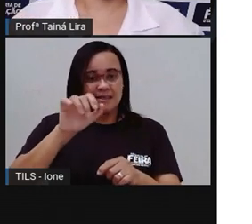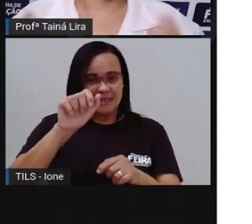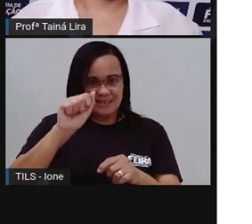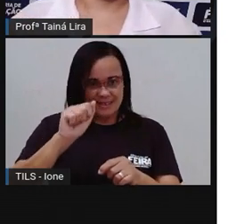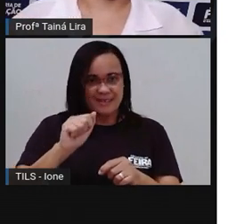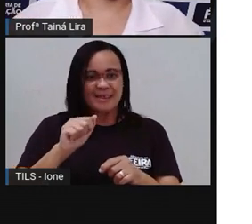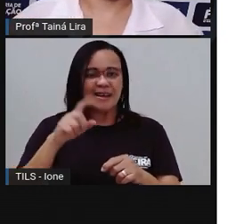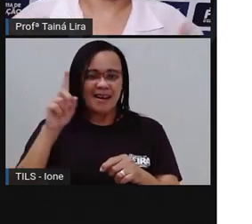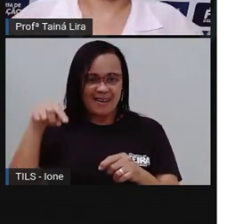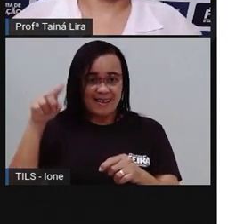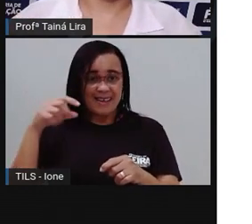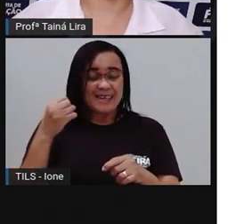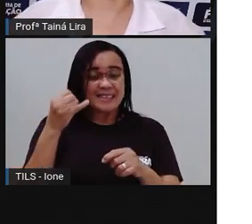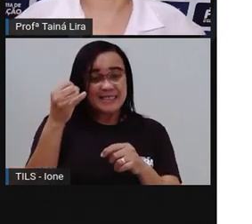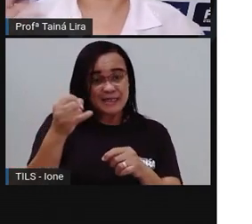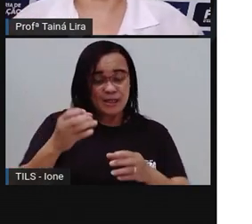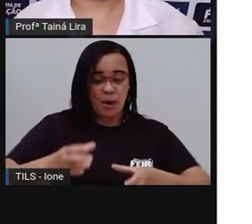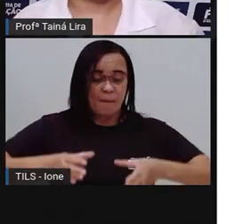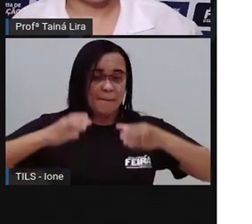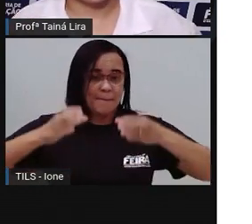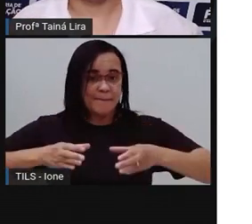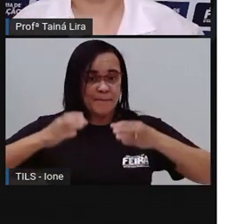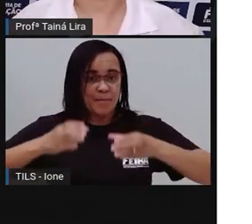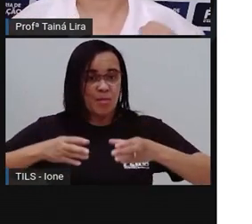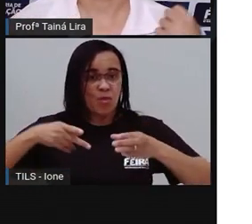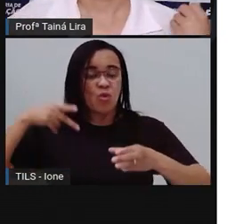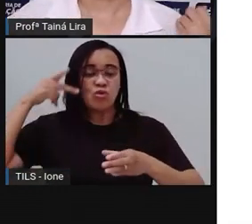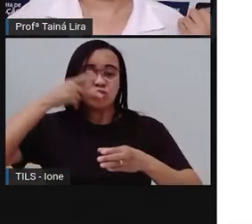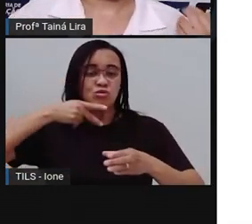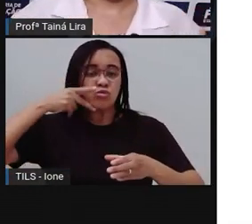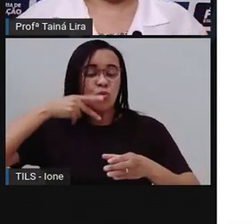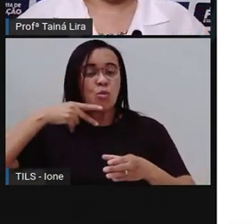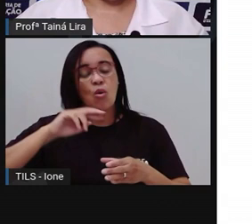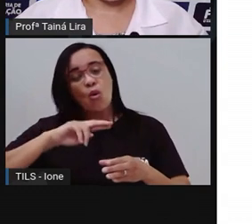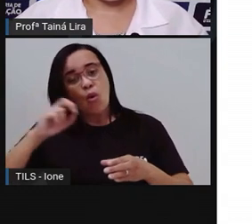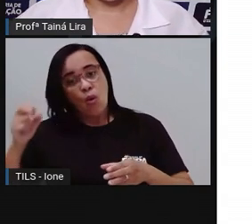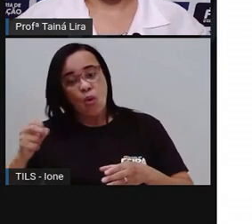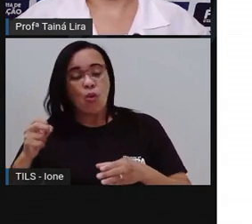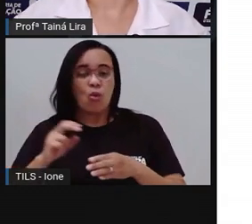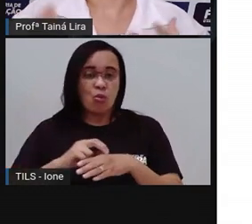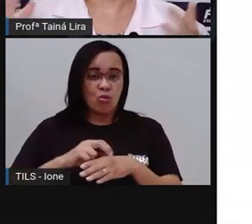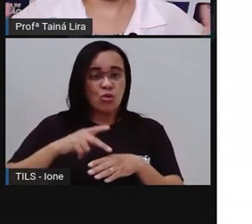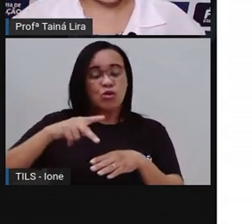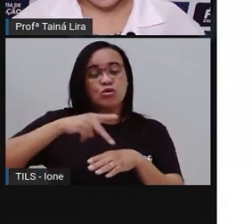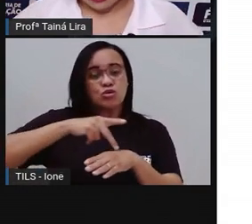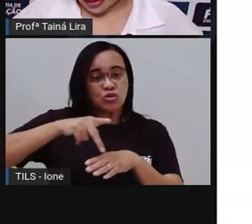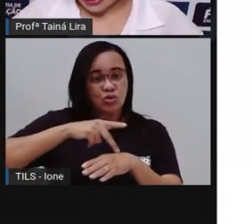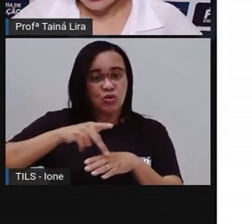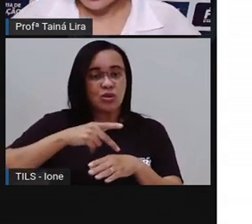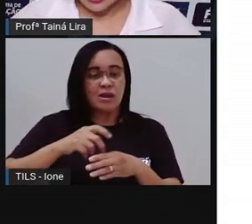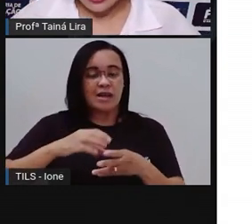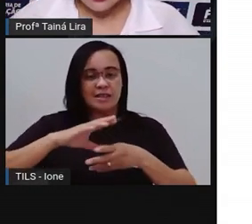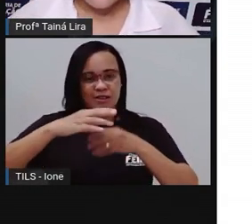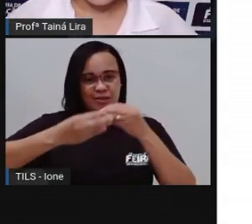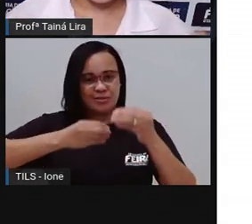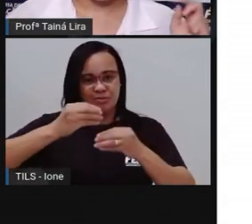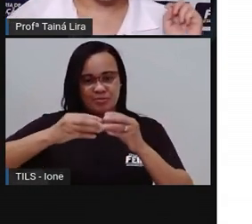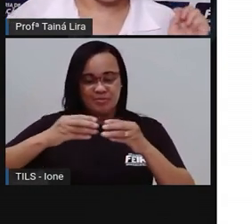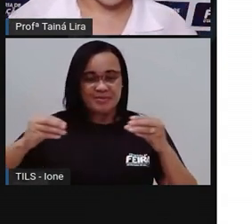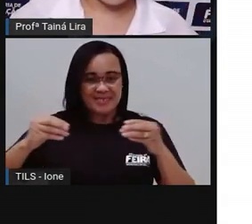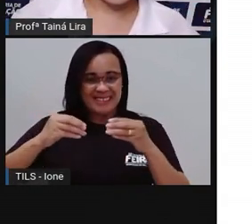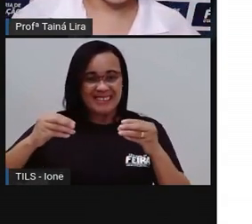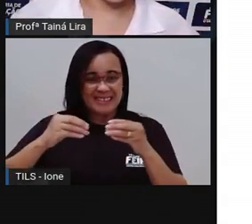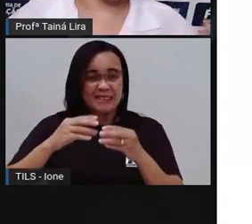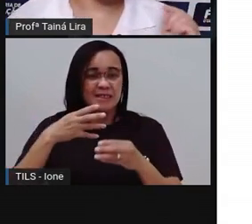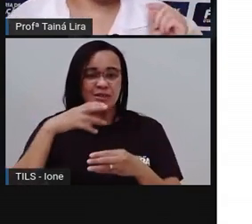Então, a gente vai colocar ali no título, né, bolo de cenoura com calda de chocolate. E por aí vai, tá? Então,